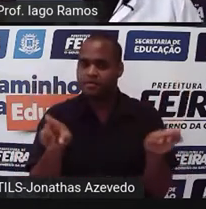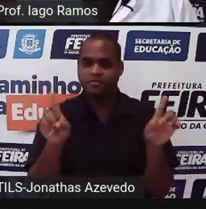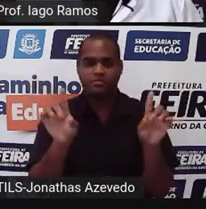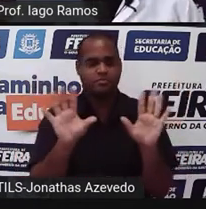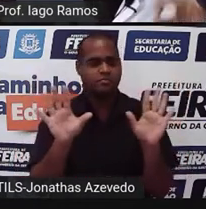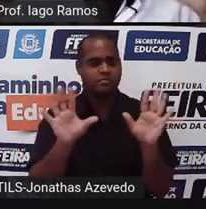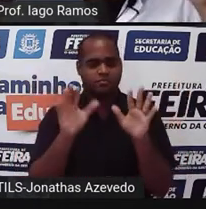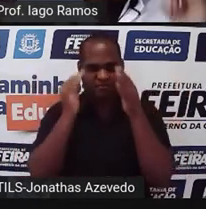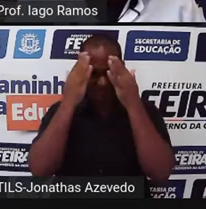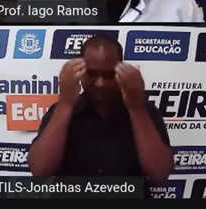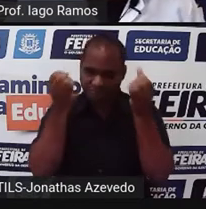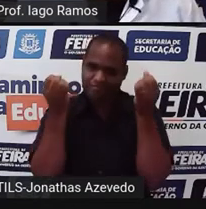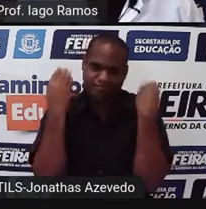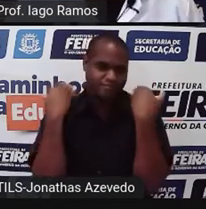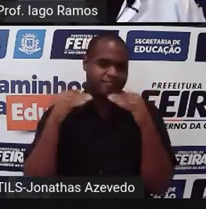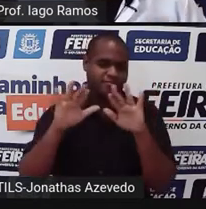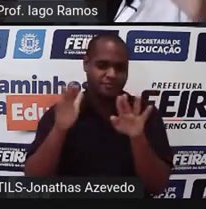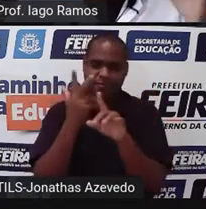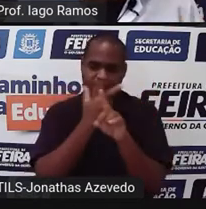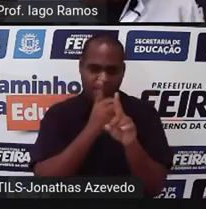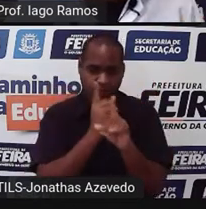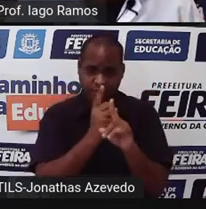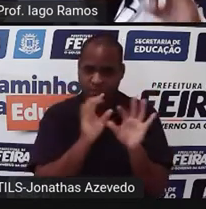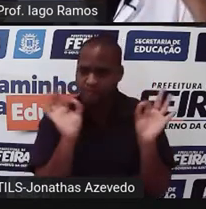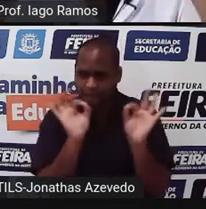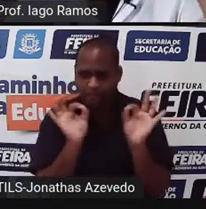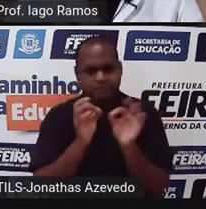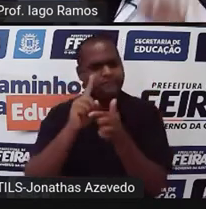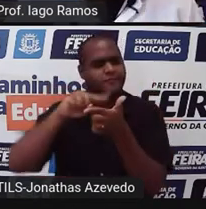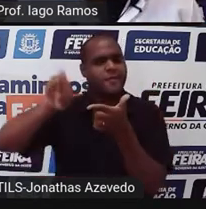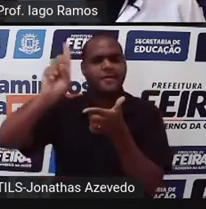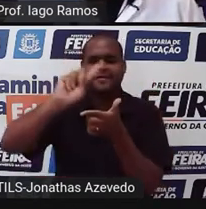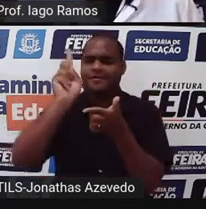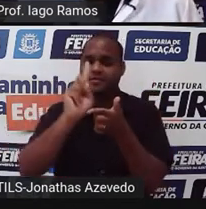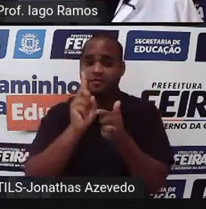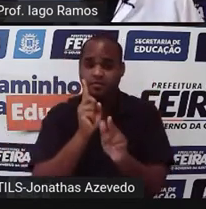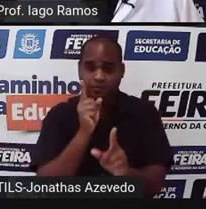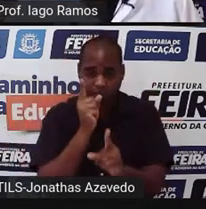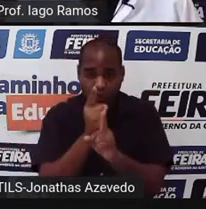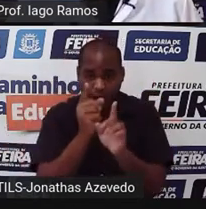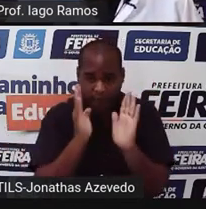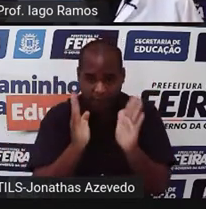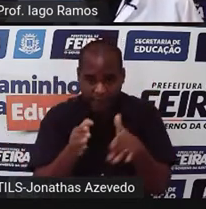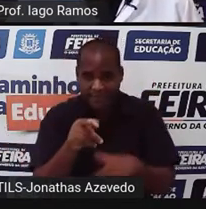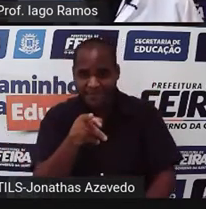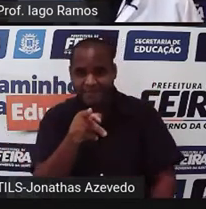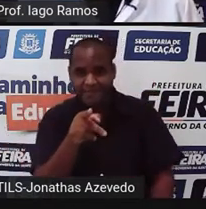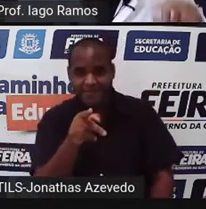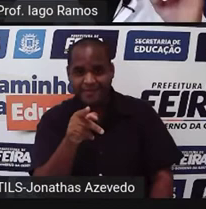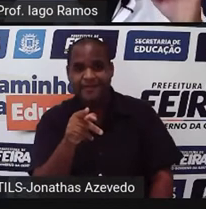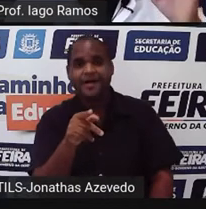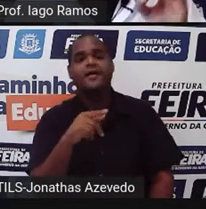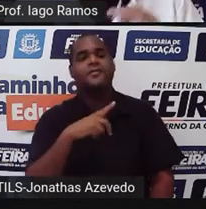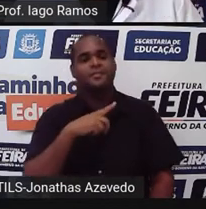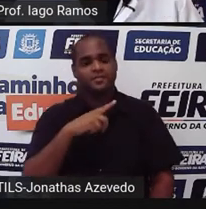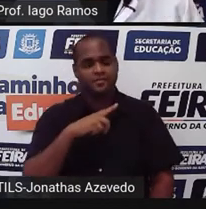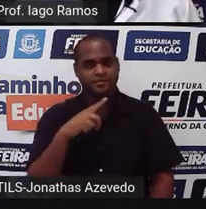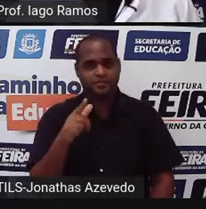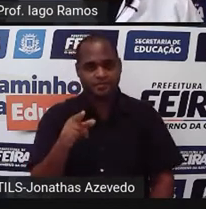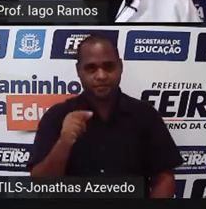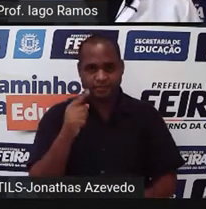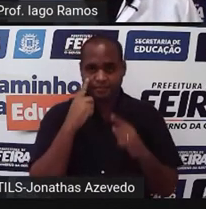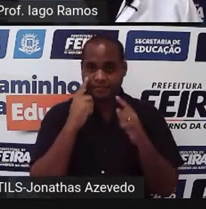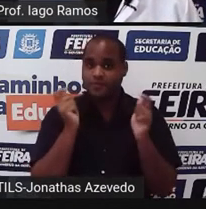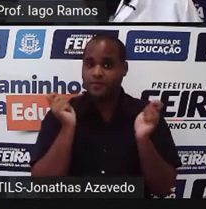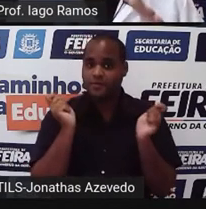ir em busca dele se você não achou. Certo? Encontrou. É isso que eu quero saber. Agora sim, só vale